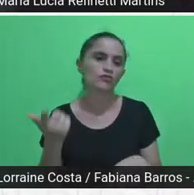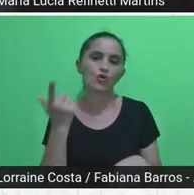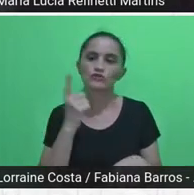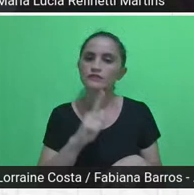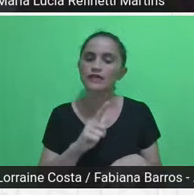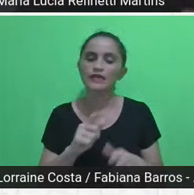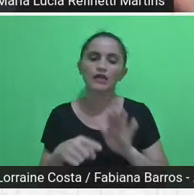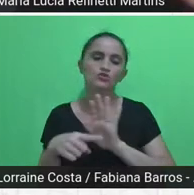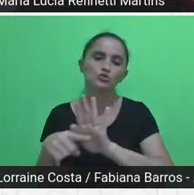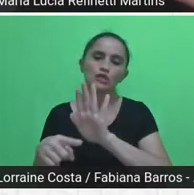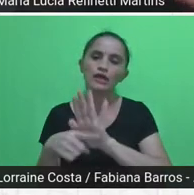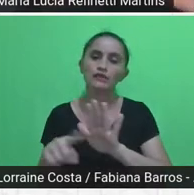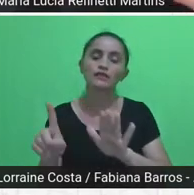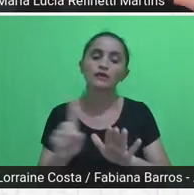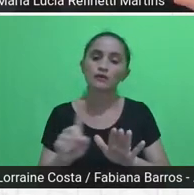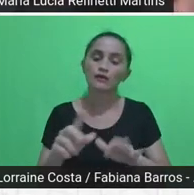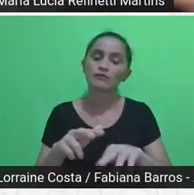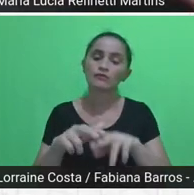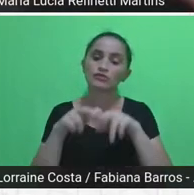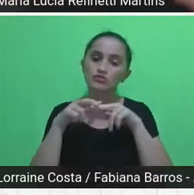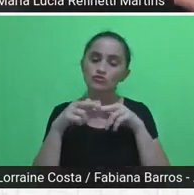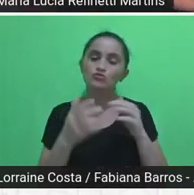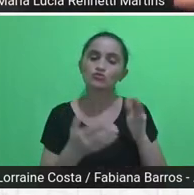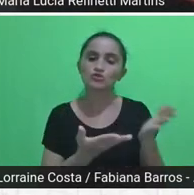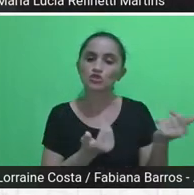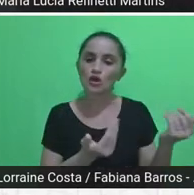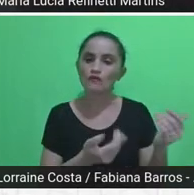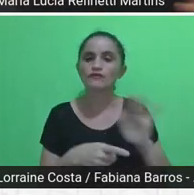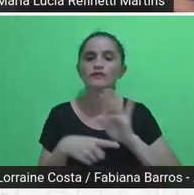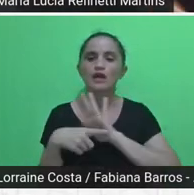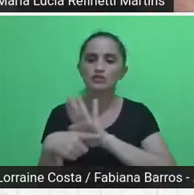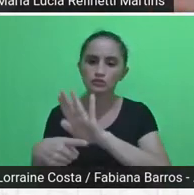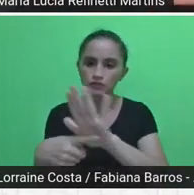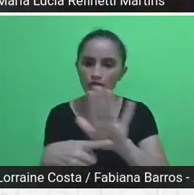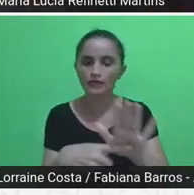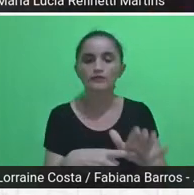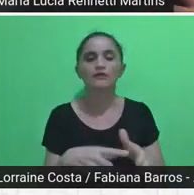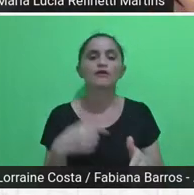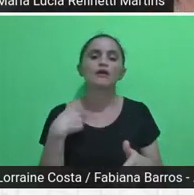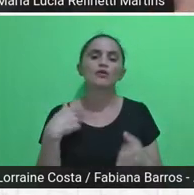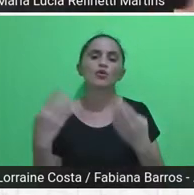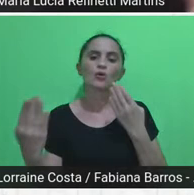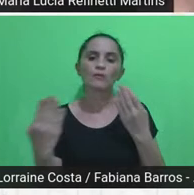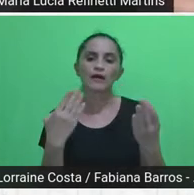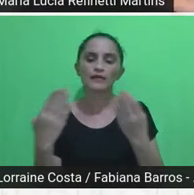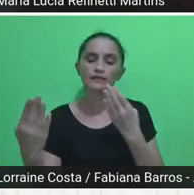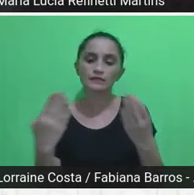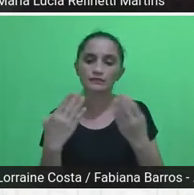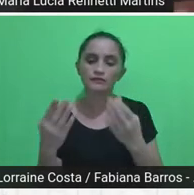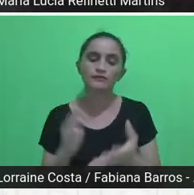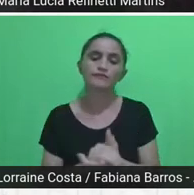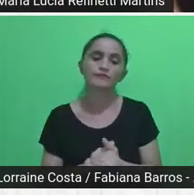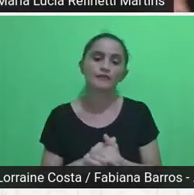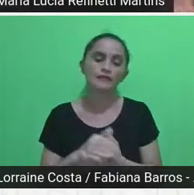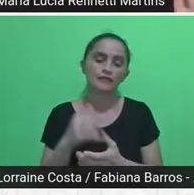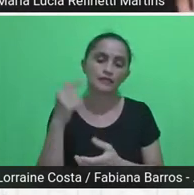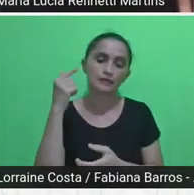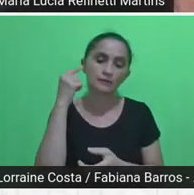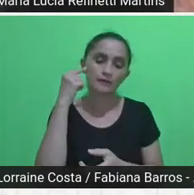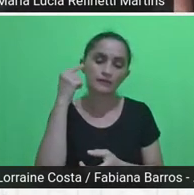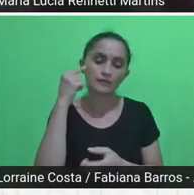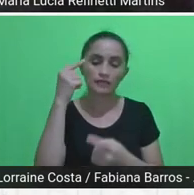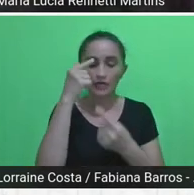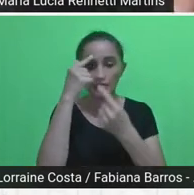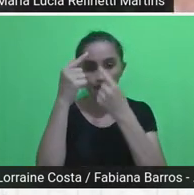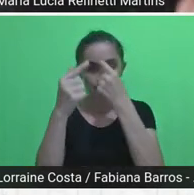Enfim, só para fazer um paralelo, foi no bojo desse tipo de ideia que um pouco mais